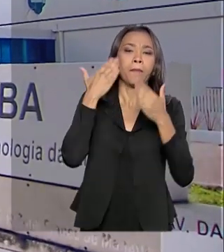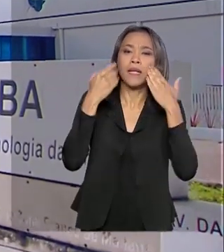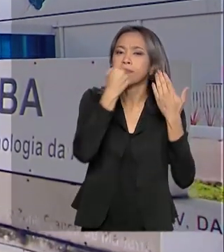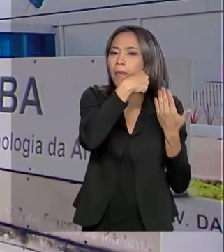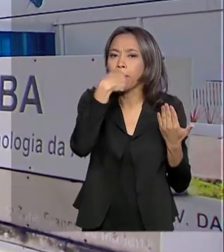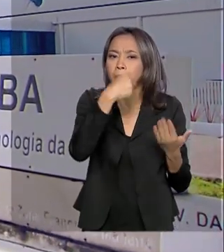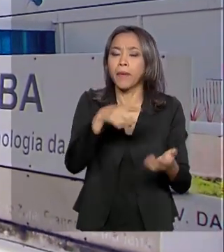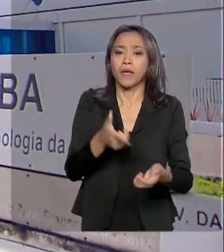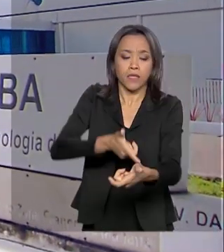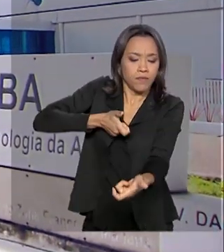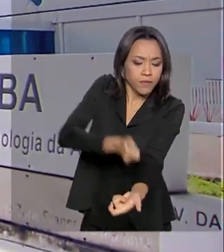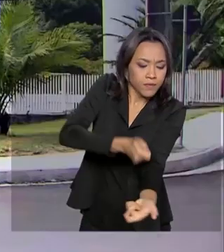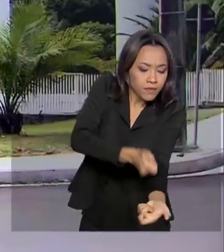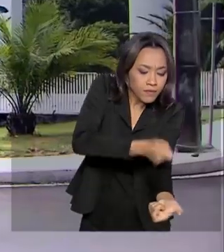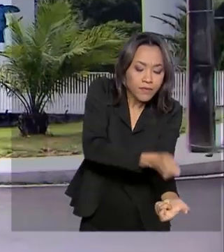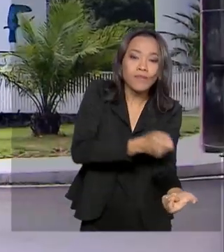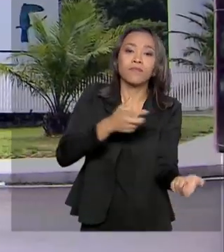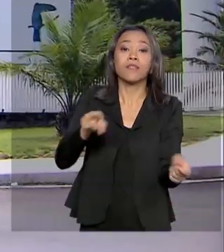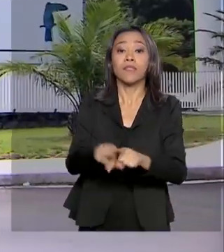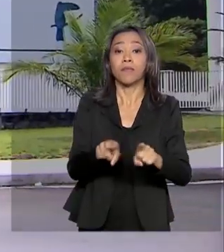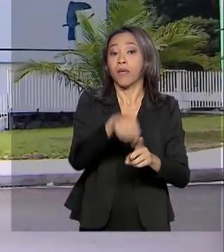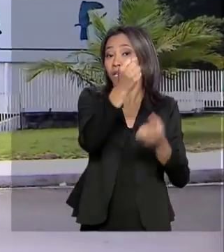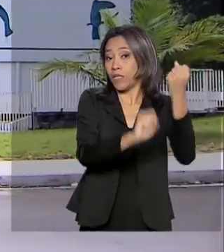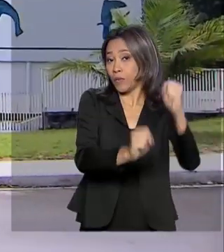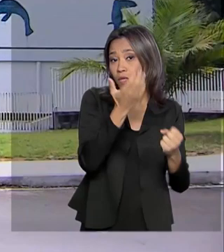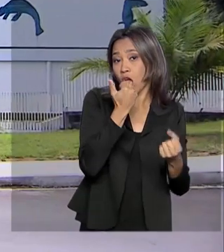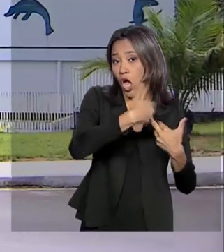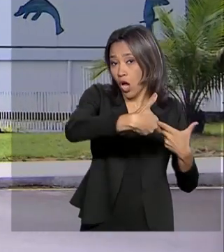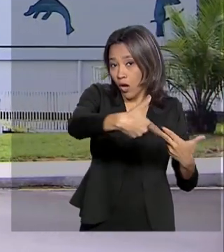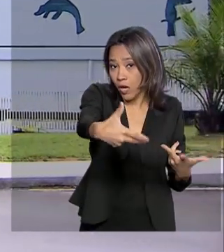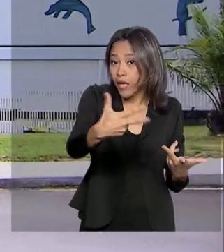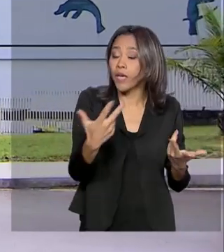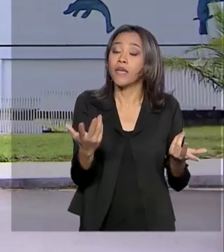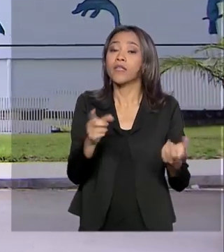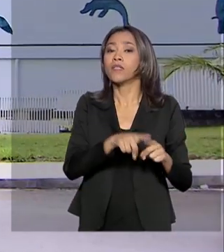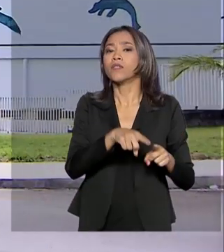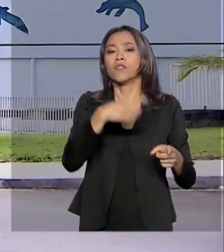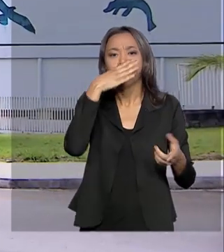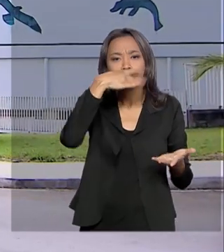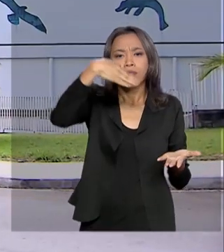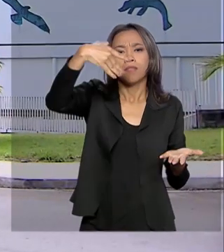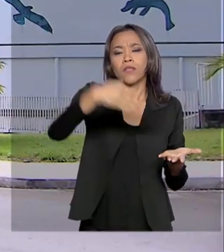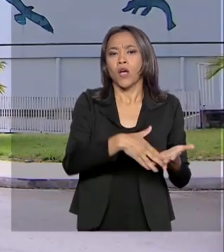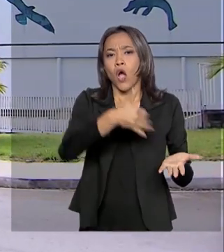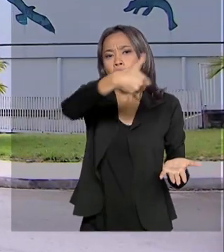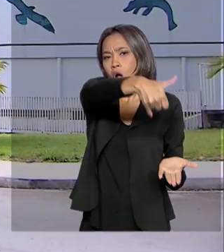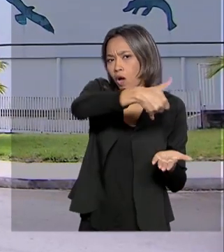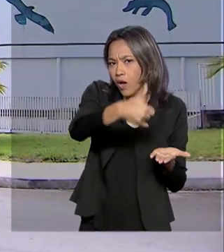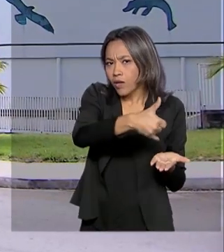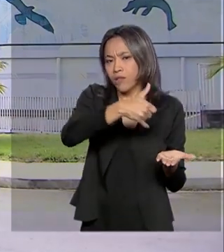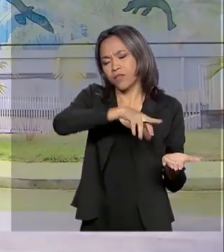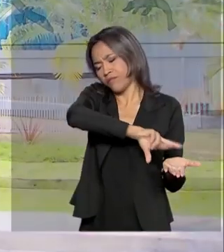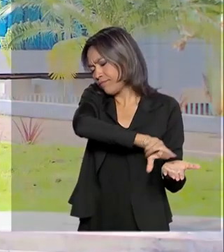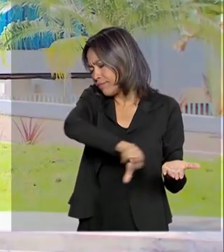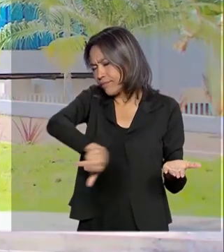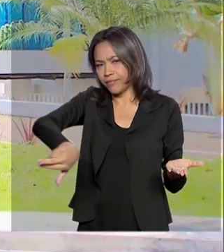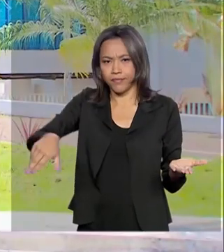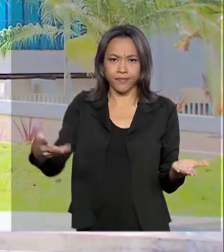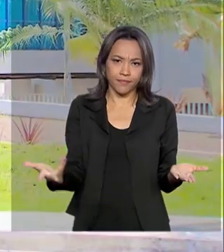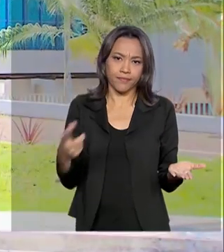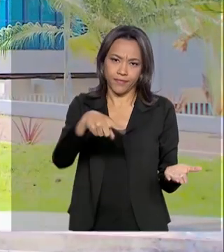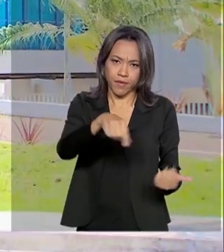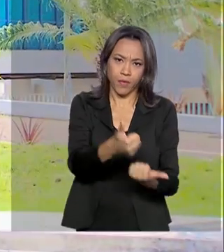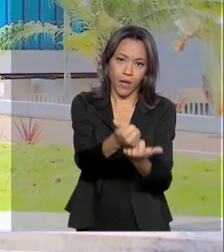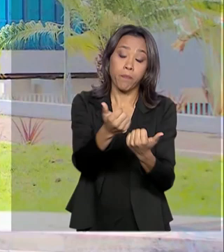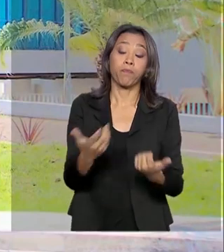bioinseticidas para agricultura, indústria de alimentos, corantes, aromatizantes, óleos essenciais, entre outros. O